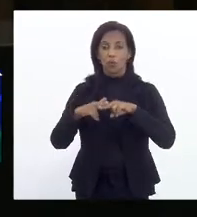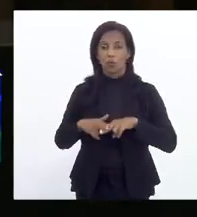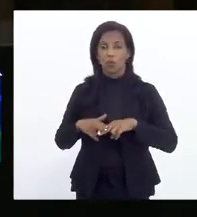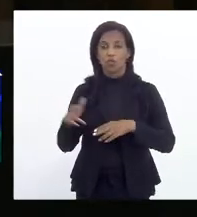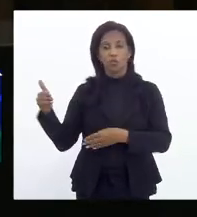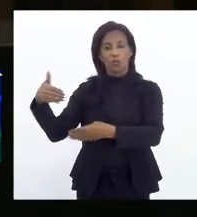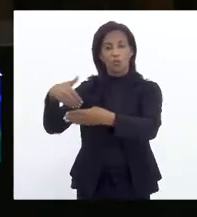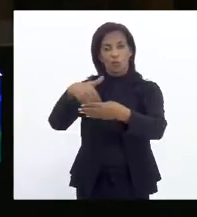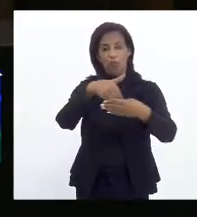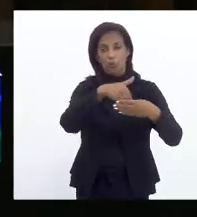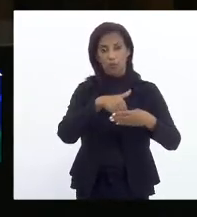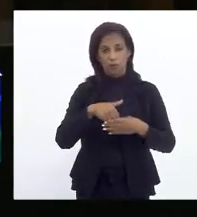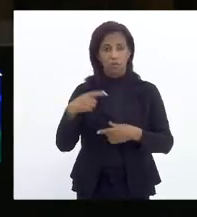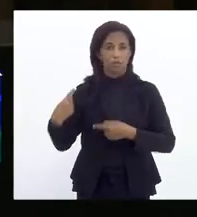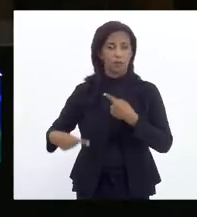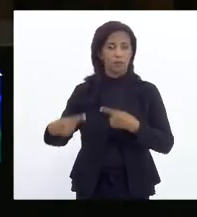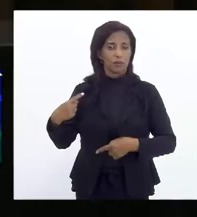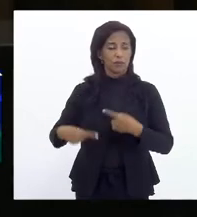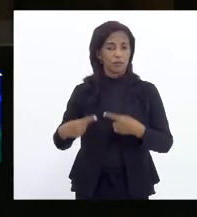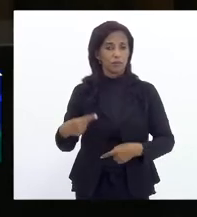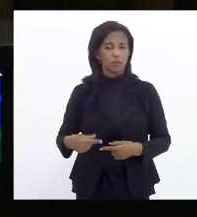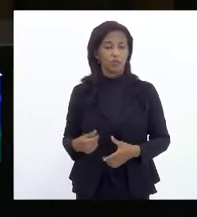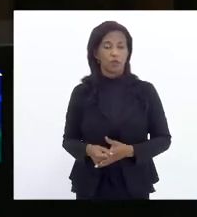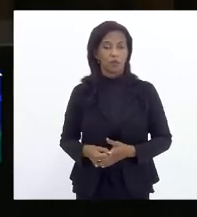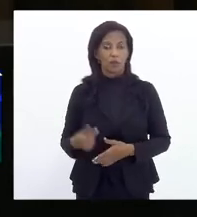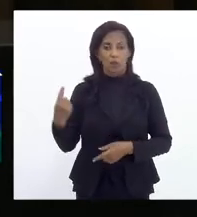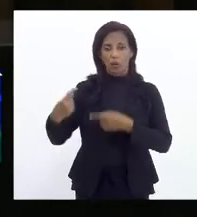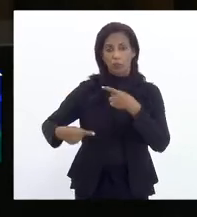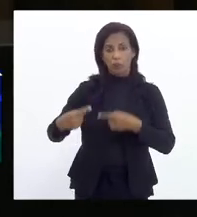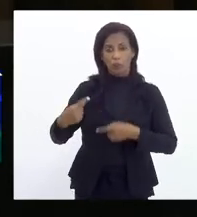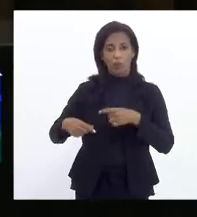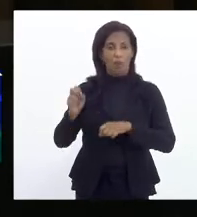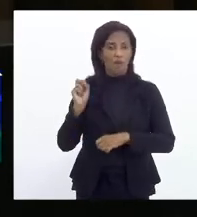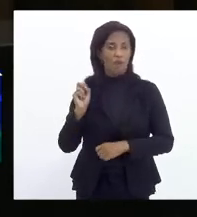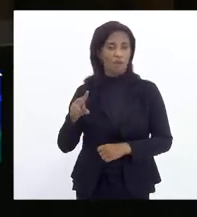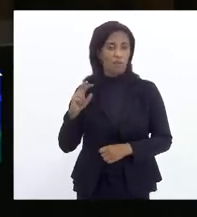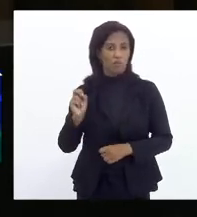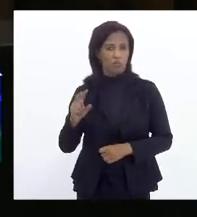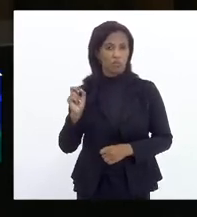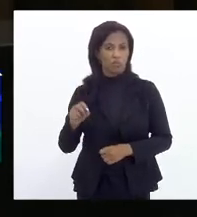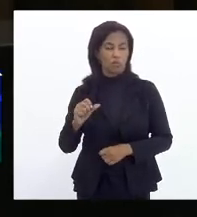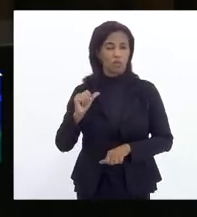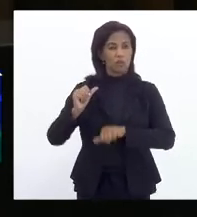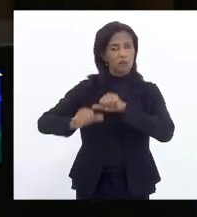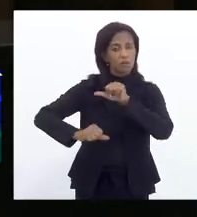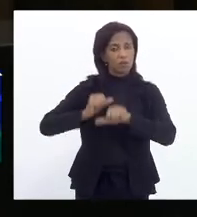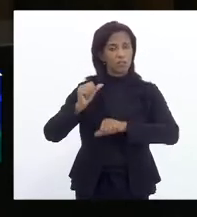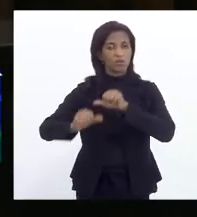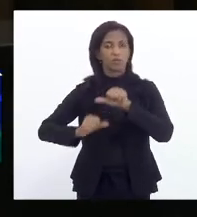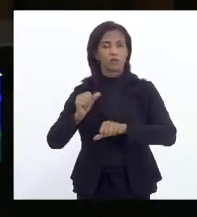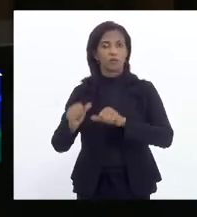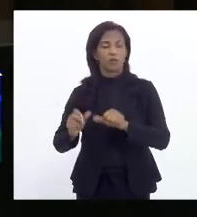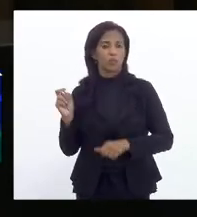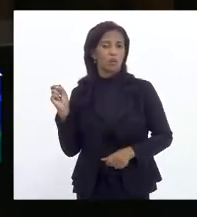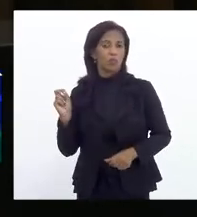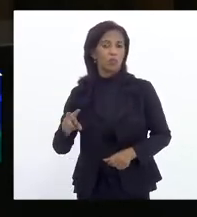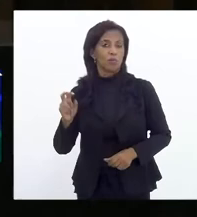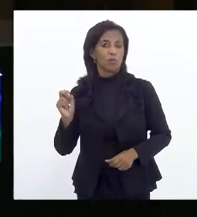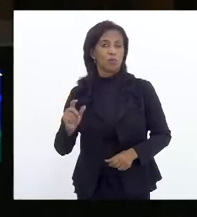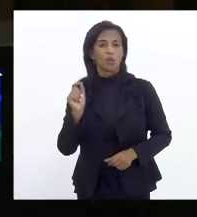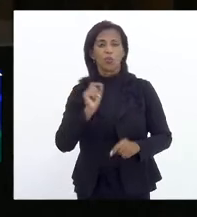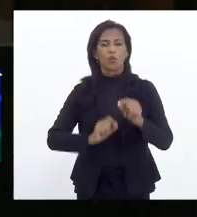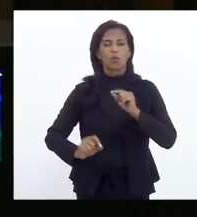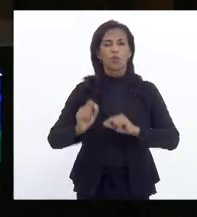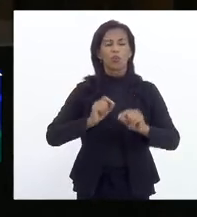eleitoral e político. Politizaram o vírus, transformaram ele no que